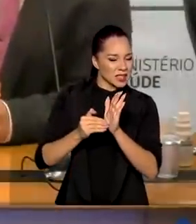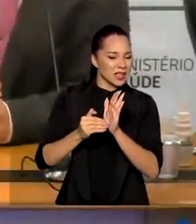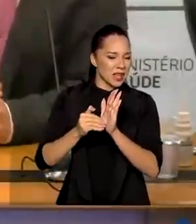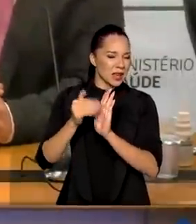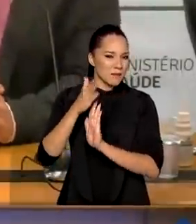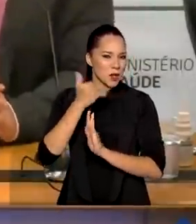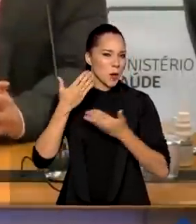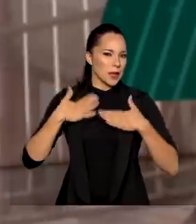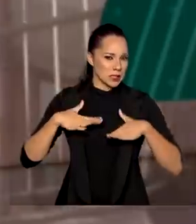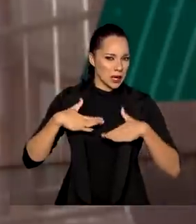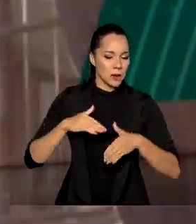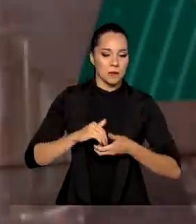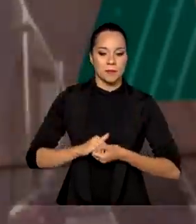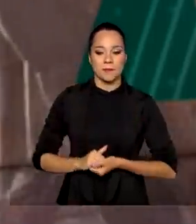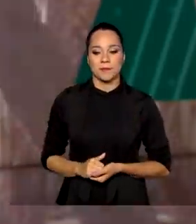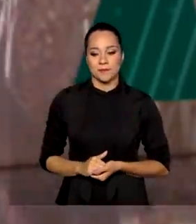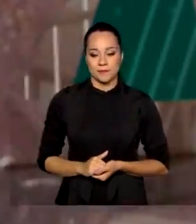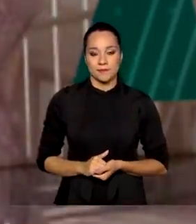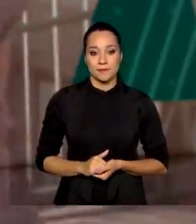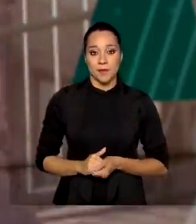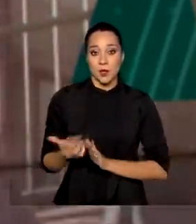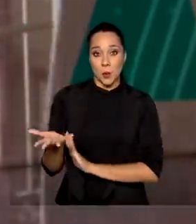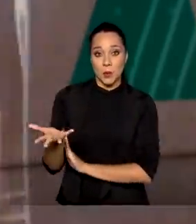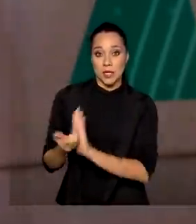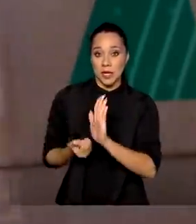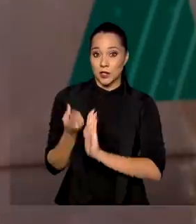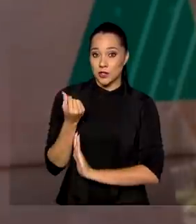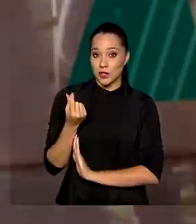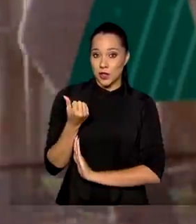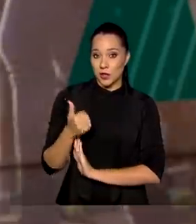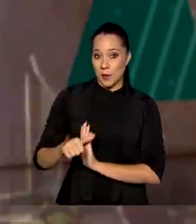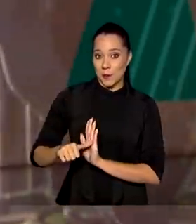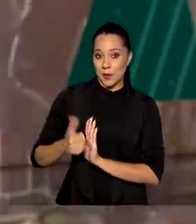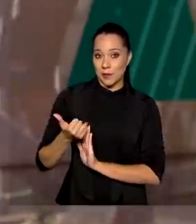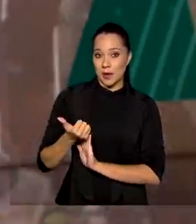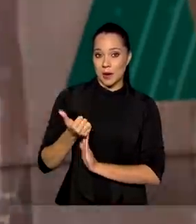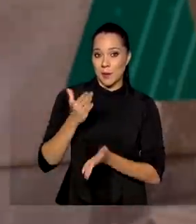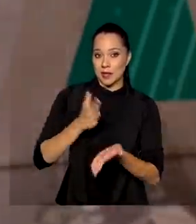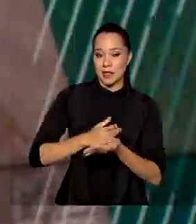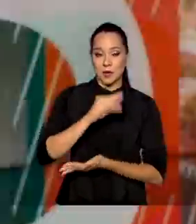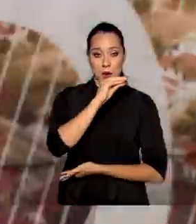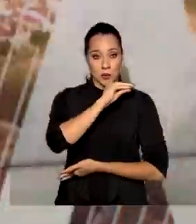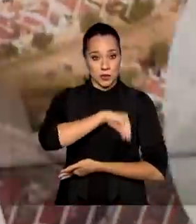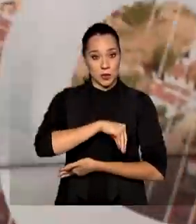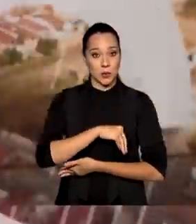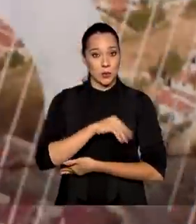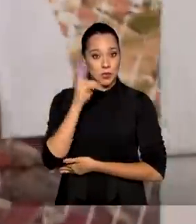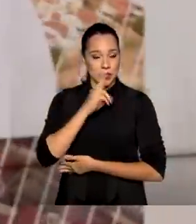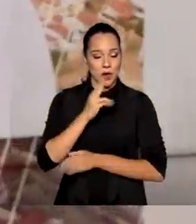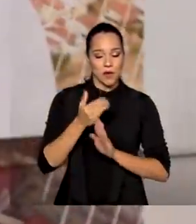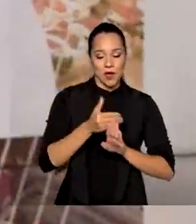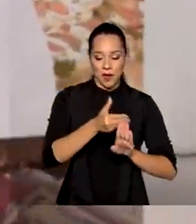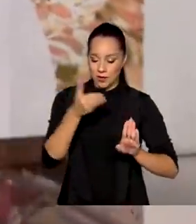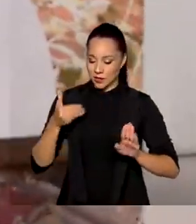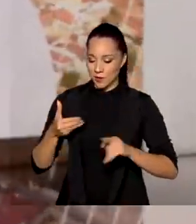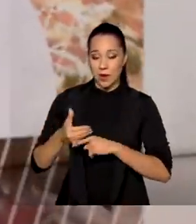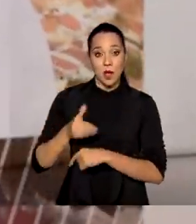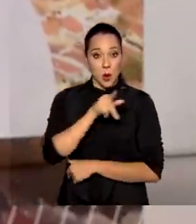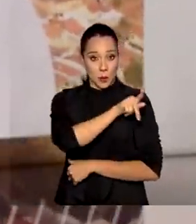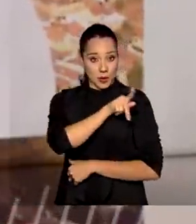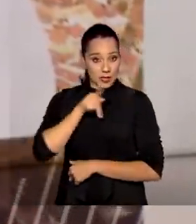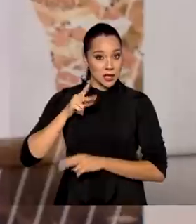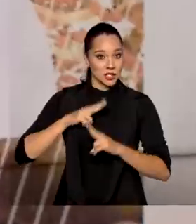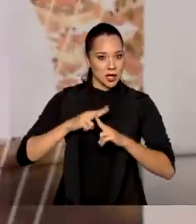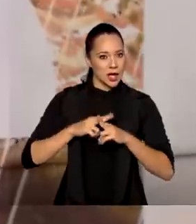ficar um pouco mais calma. O saque em dinheiro da primeira parcela do auxílio emergencial vai ser antecipado. O presidente da